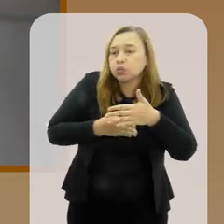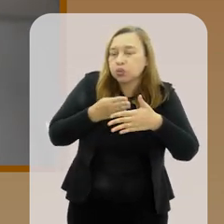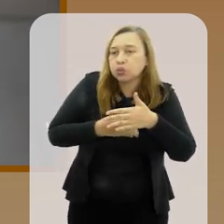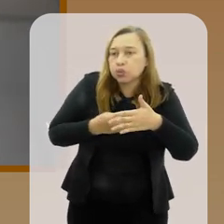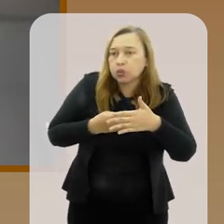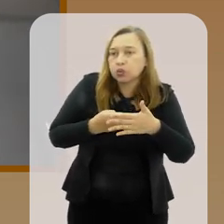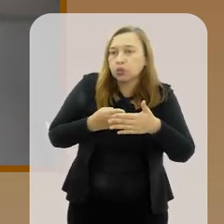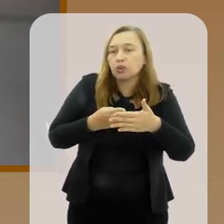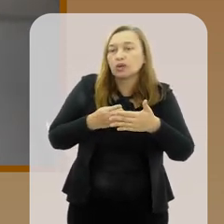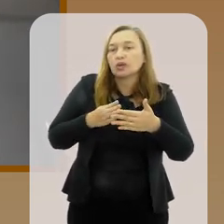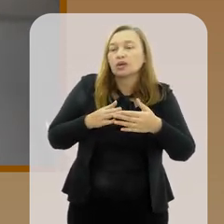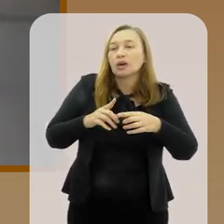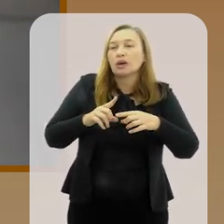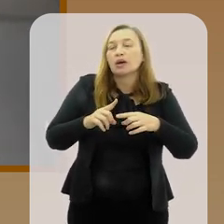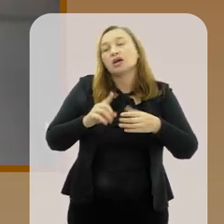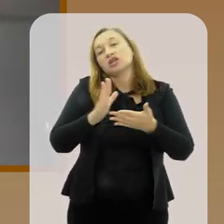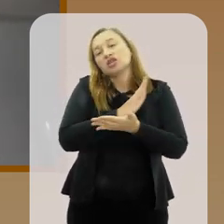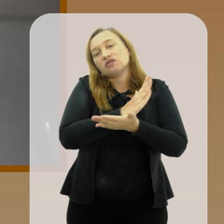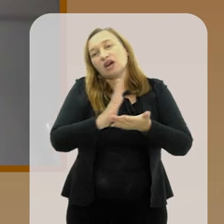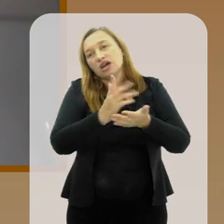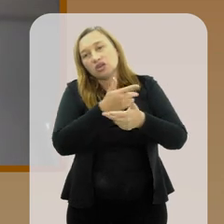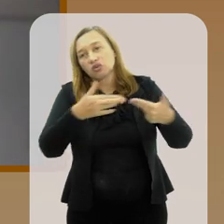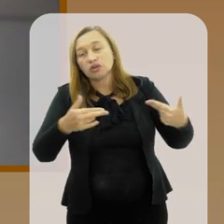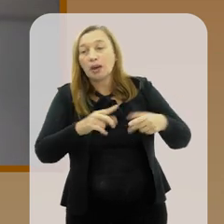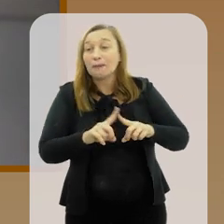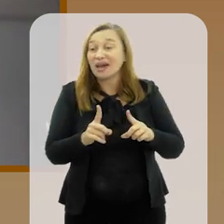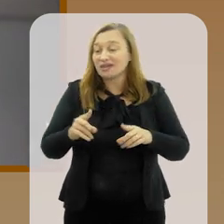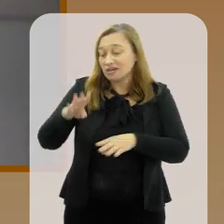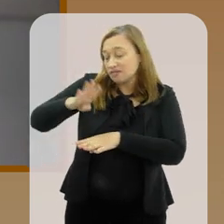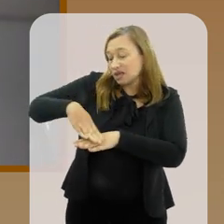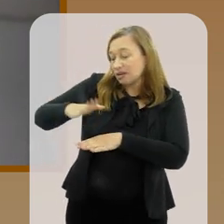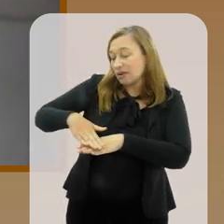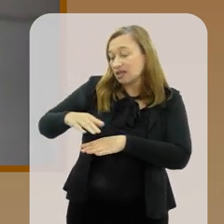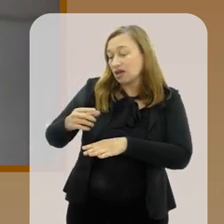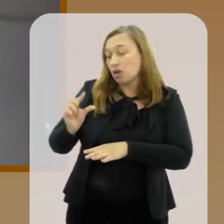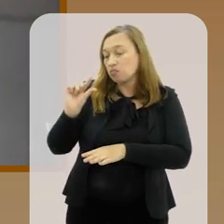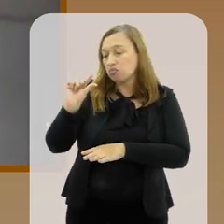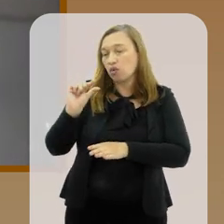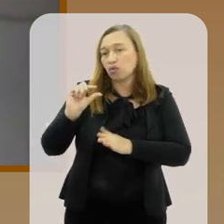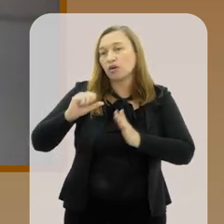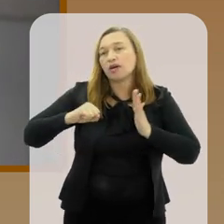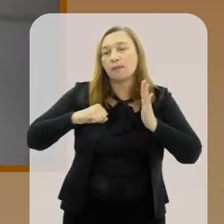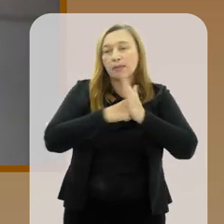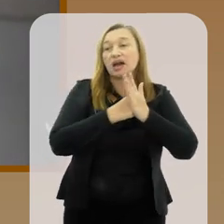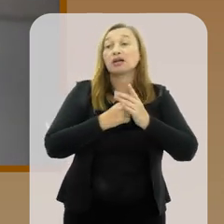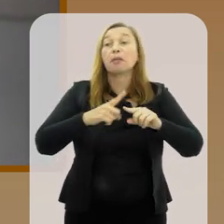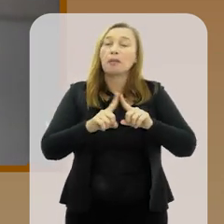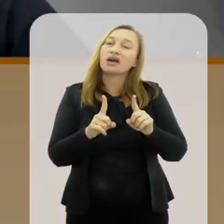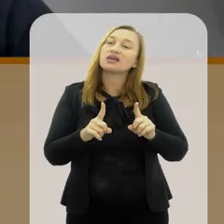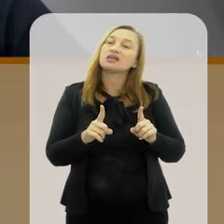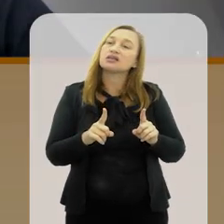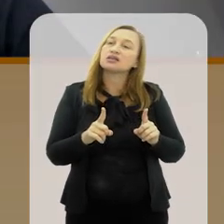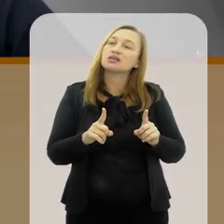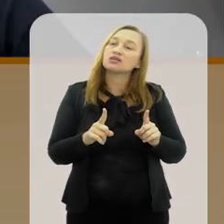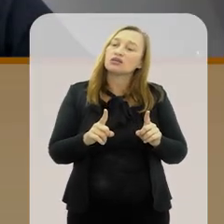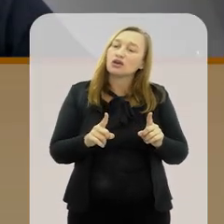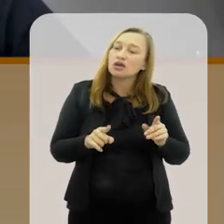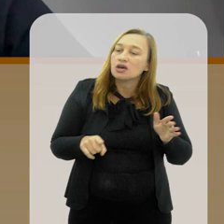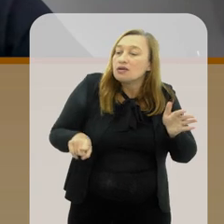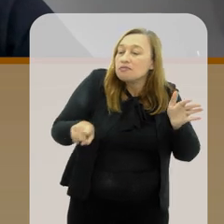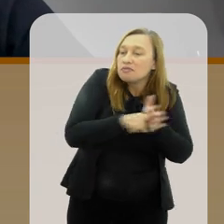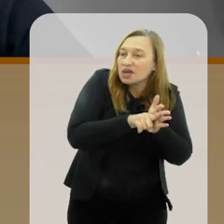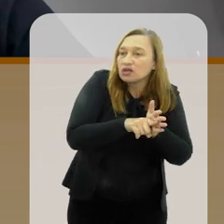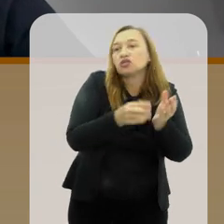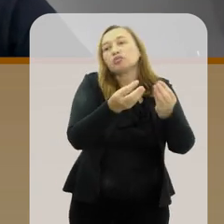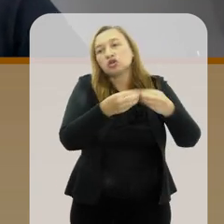crises interromperiam a continuidade de muitas coisas mas na matemática tiveram menos impacto tiveram impacto mas foi